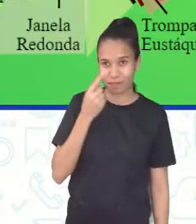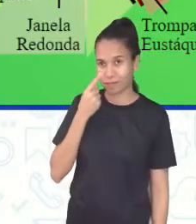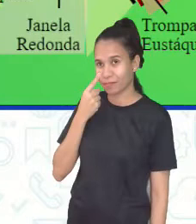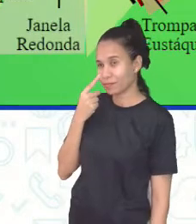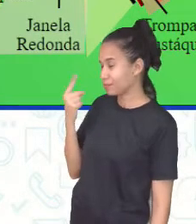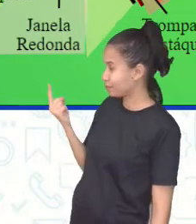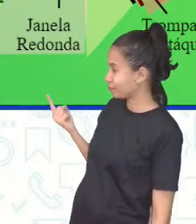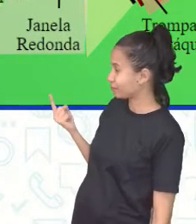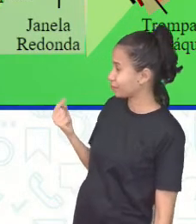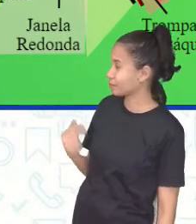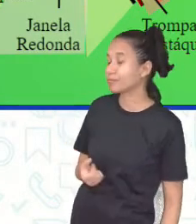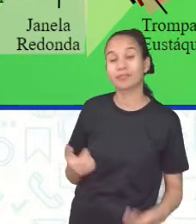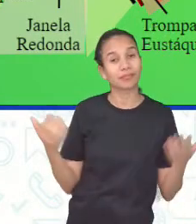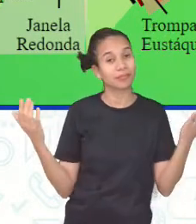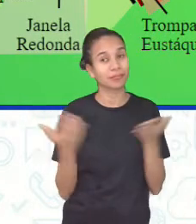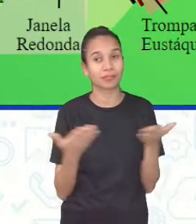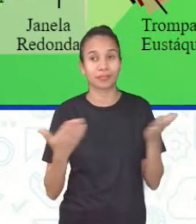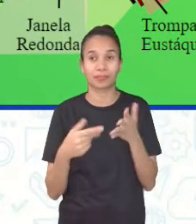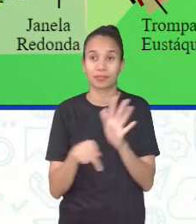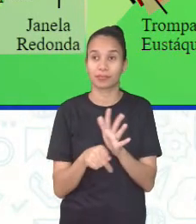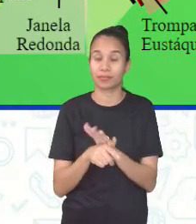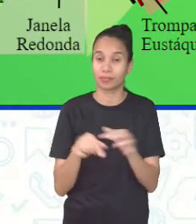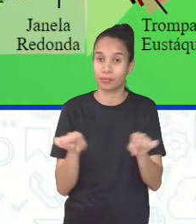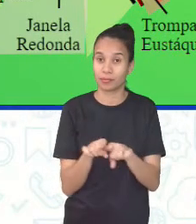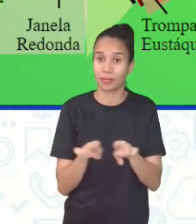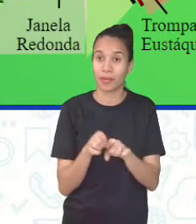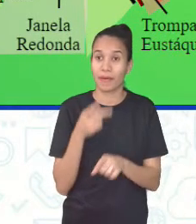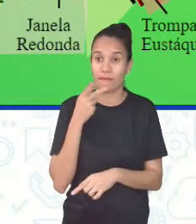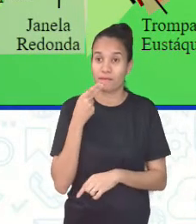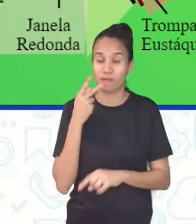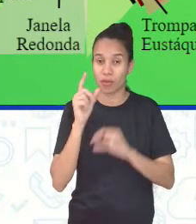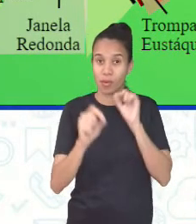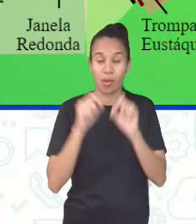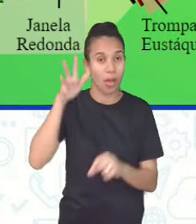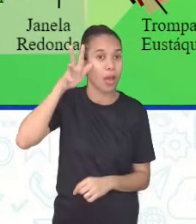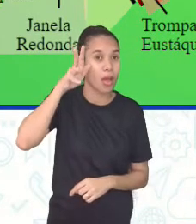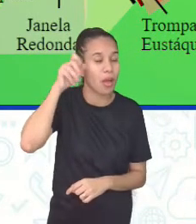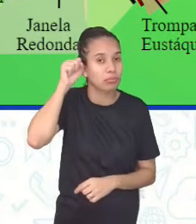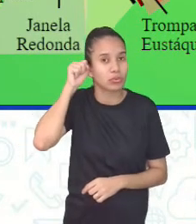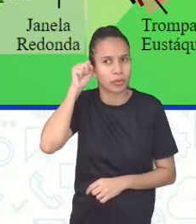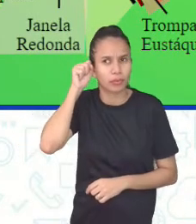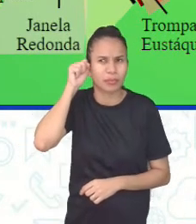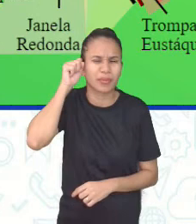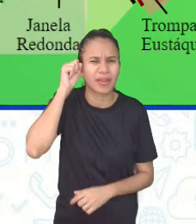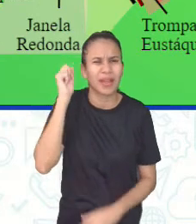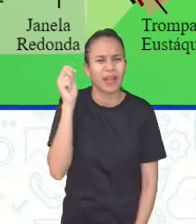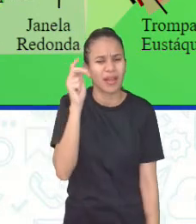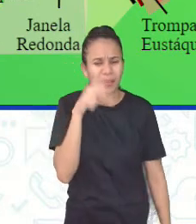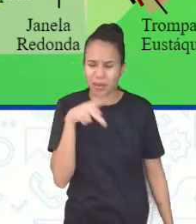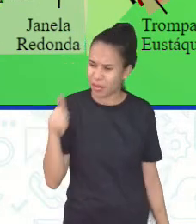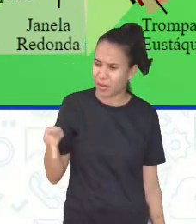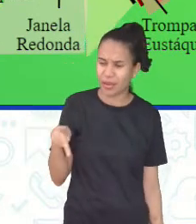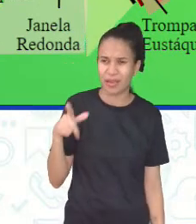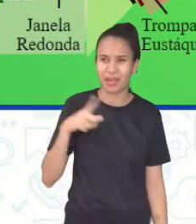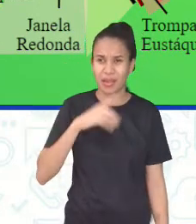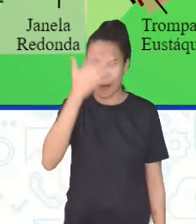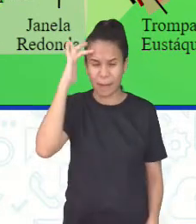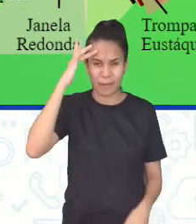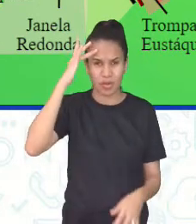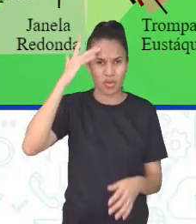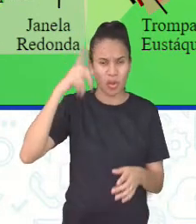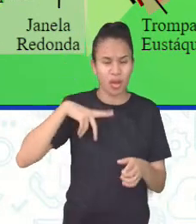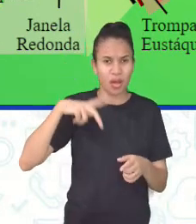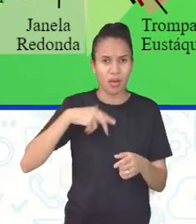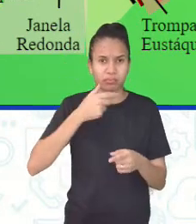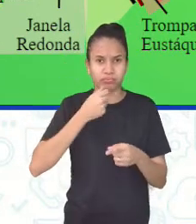O é que nós temos agora? Ah, gente, nós vamos falar agora da audição. Professora, tem alguém se equilibrando aí